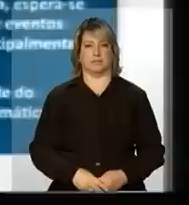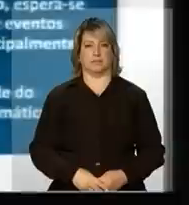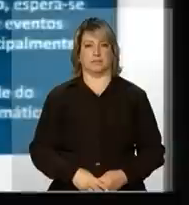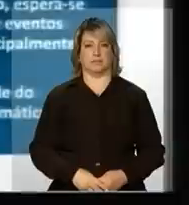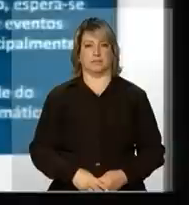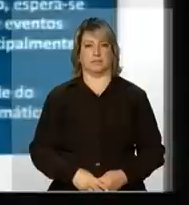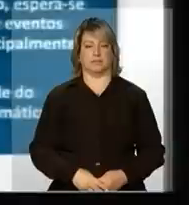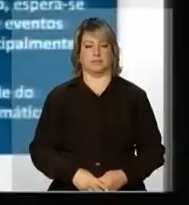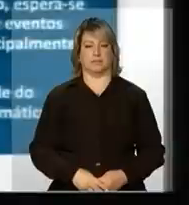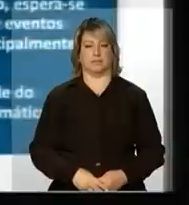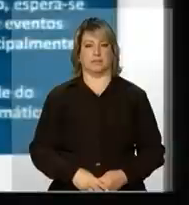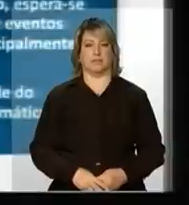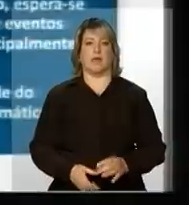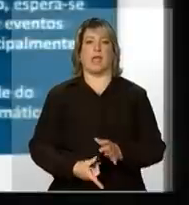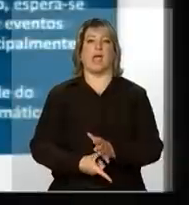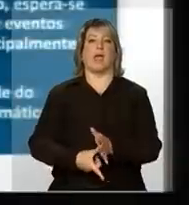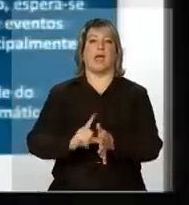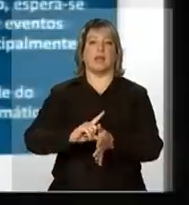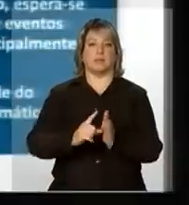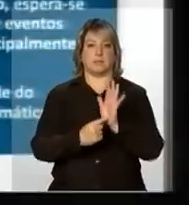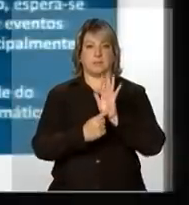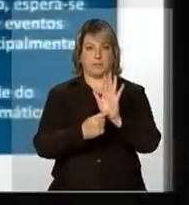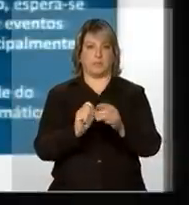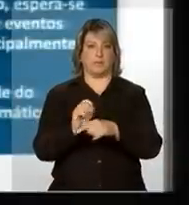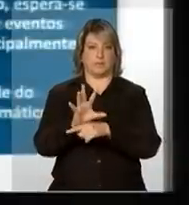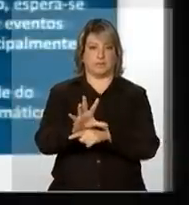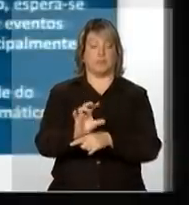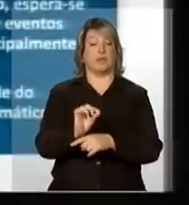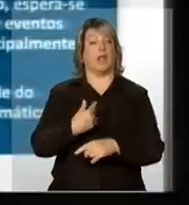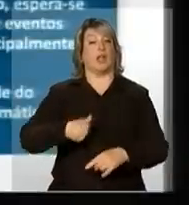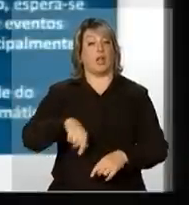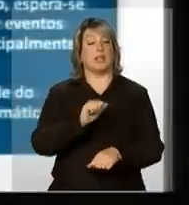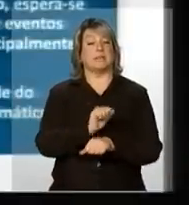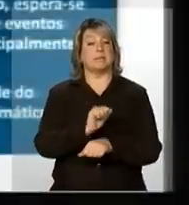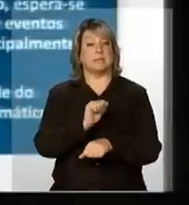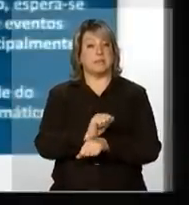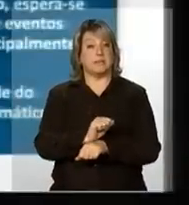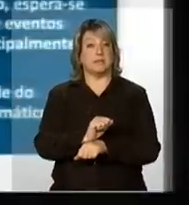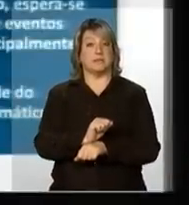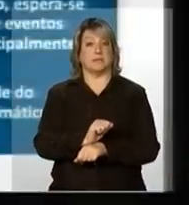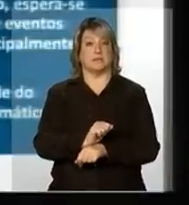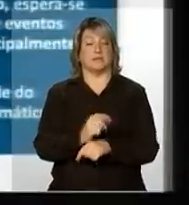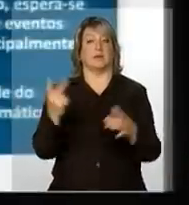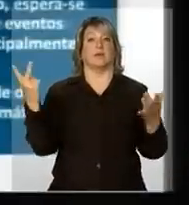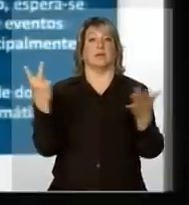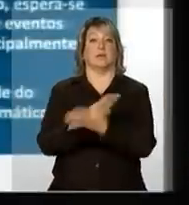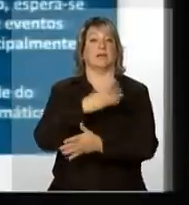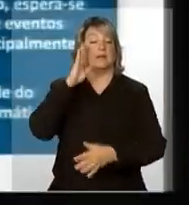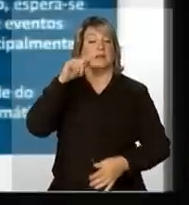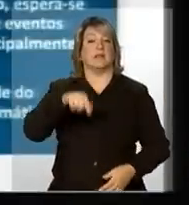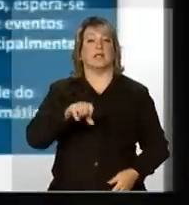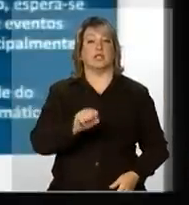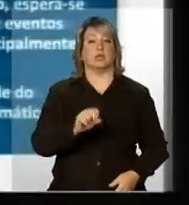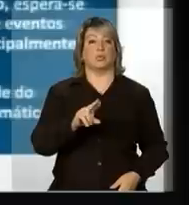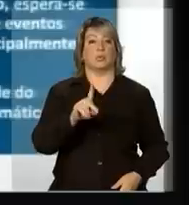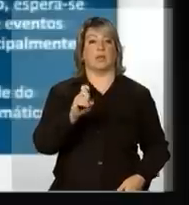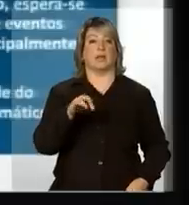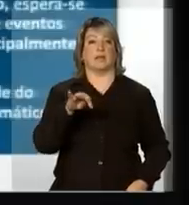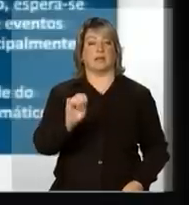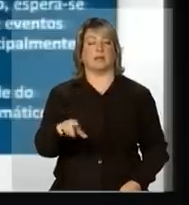Volta o anterior, por favor. Então, gente espera a incidência de eventos extremos, principalmente no sudeste, por conta